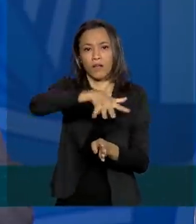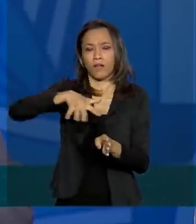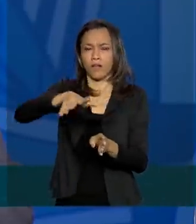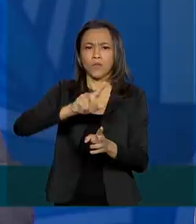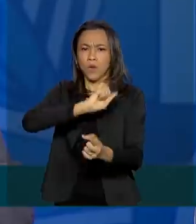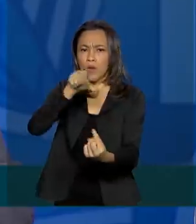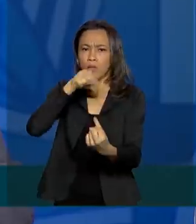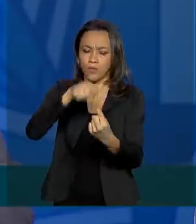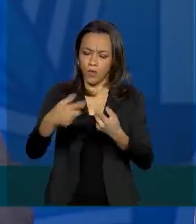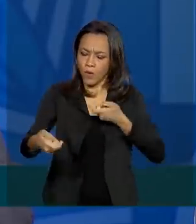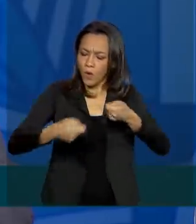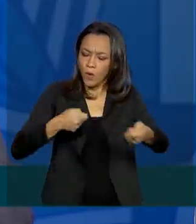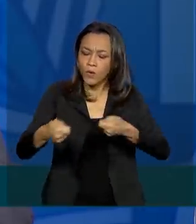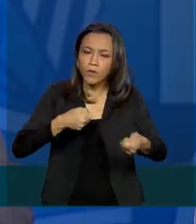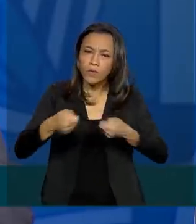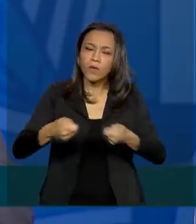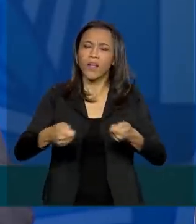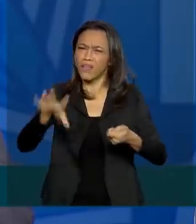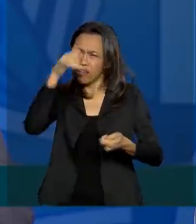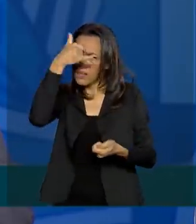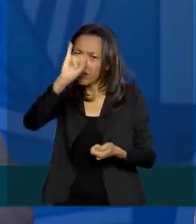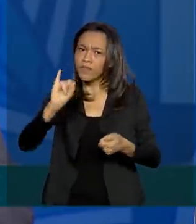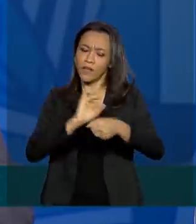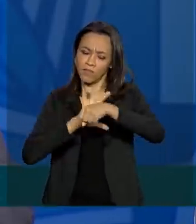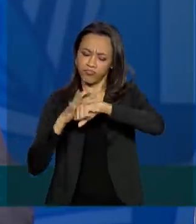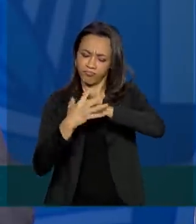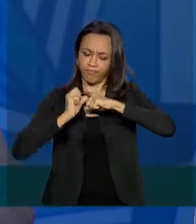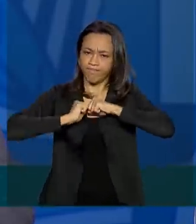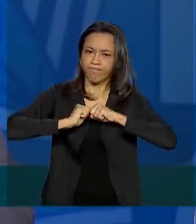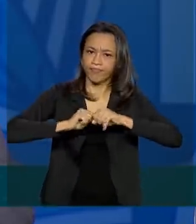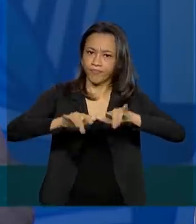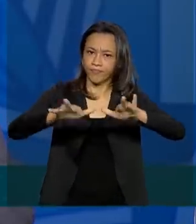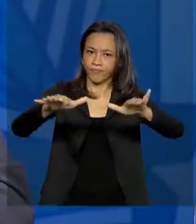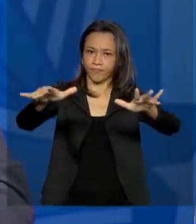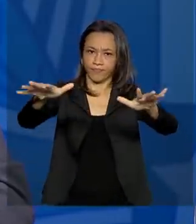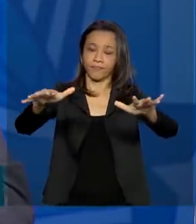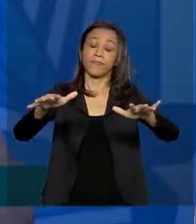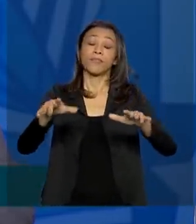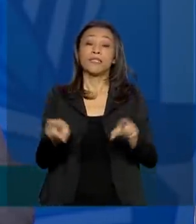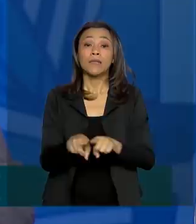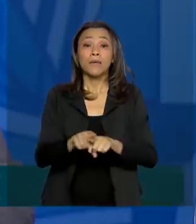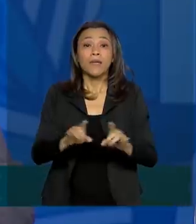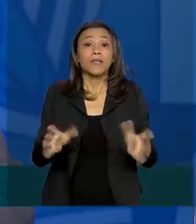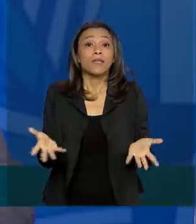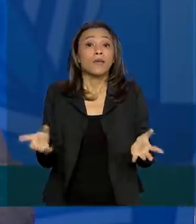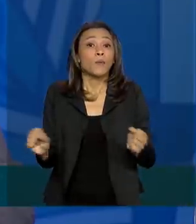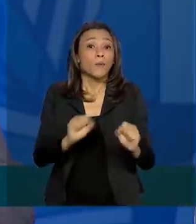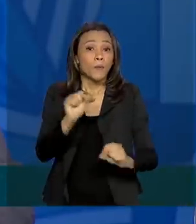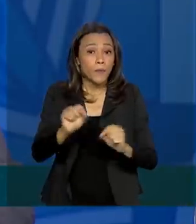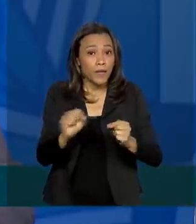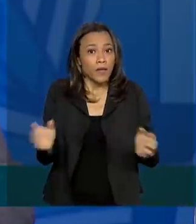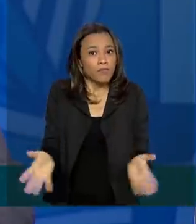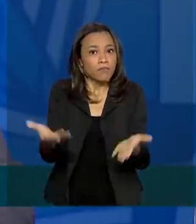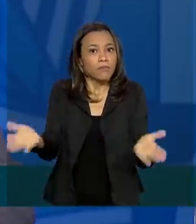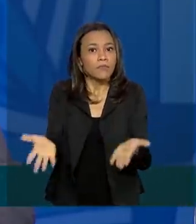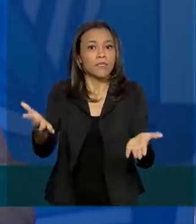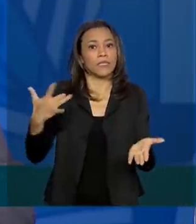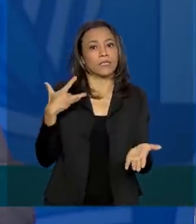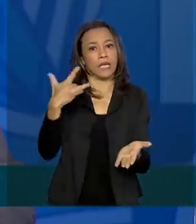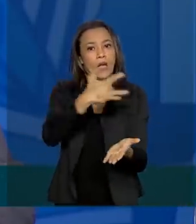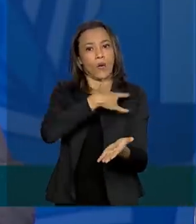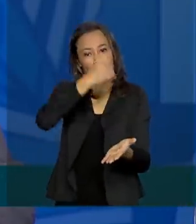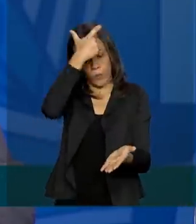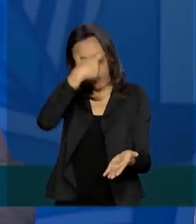controle e a mitigação da transmissão da Covid-19 e a promoção da saúde física e mental da população brasileira,